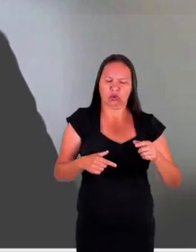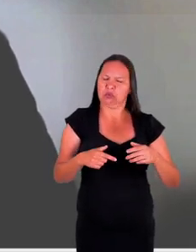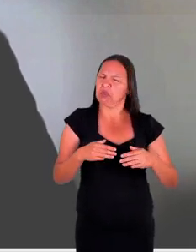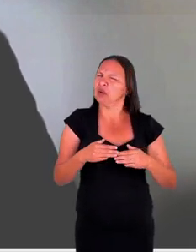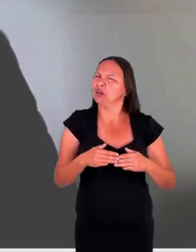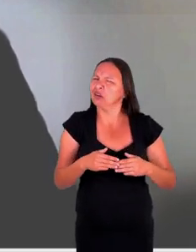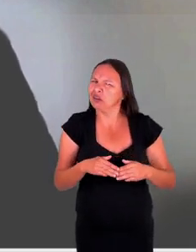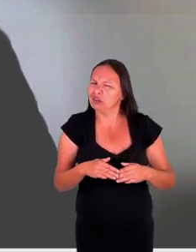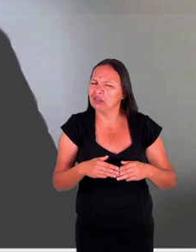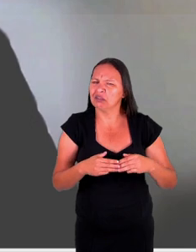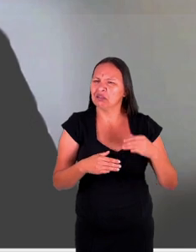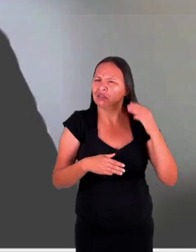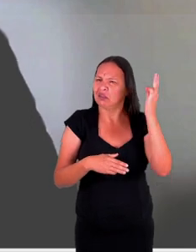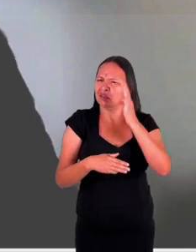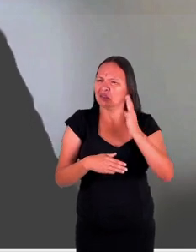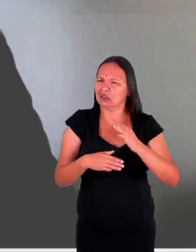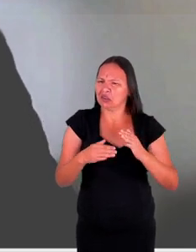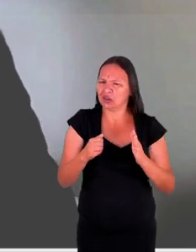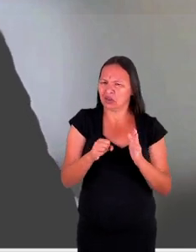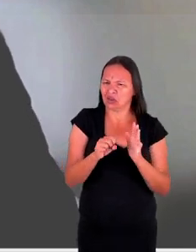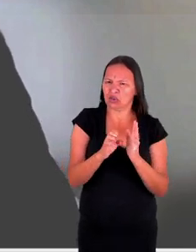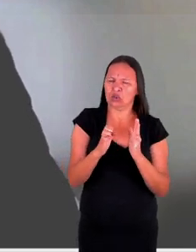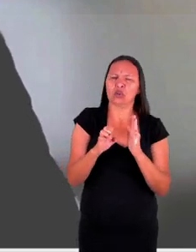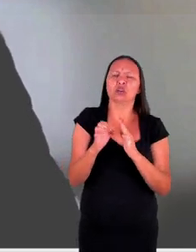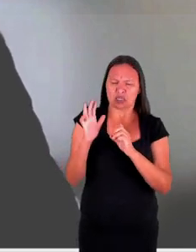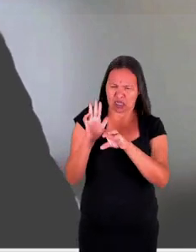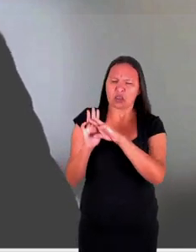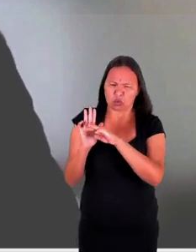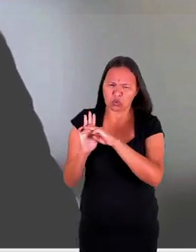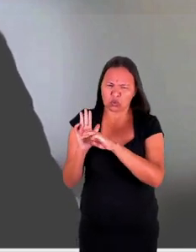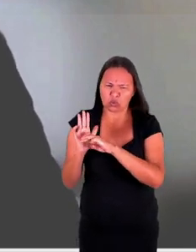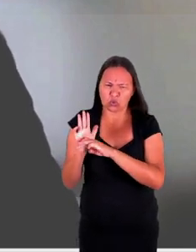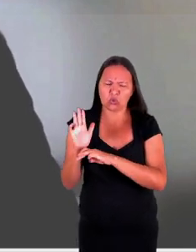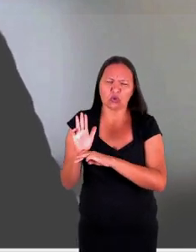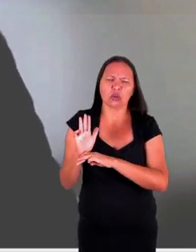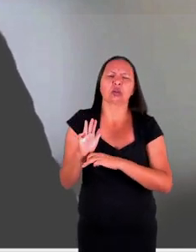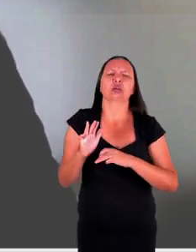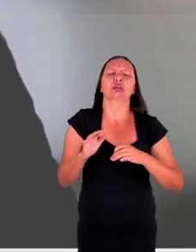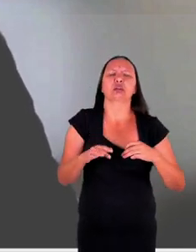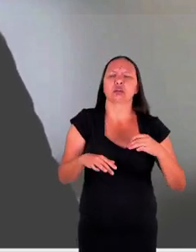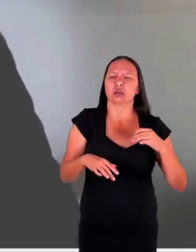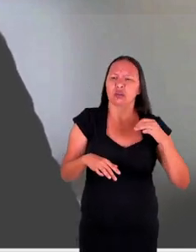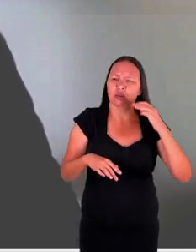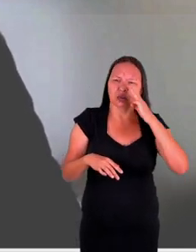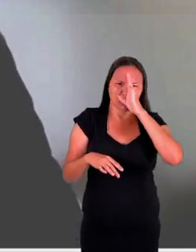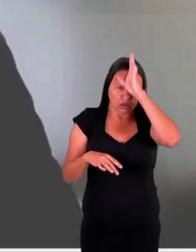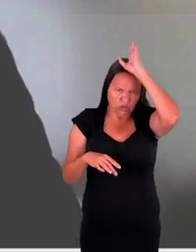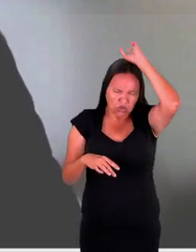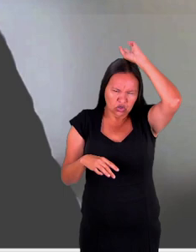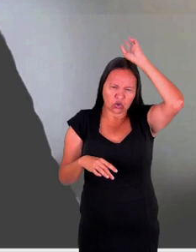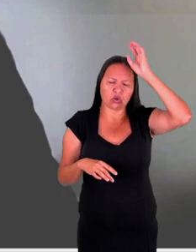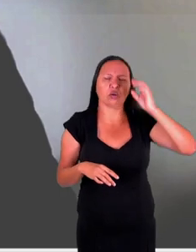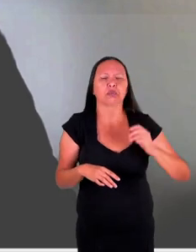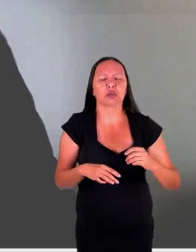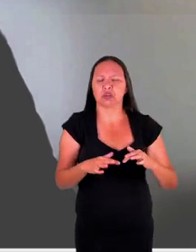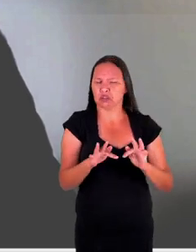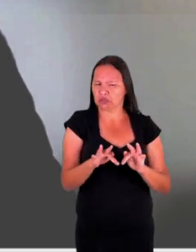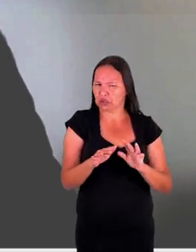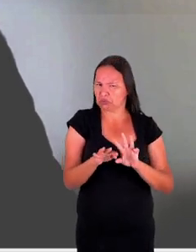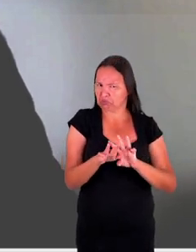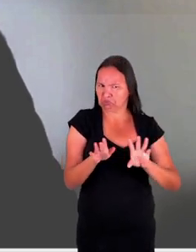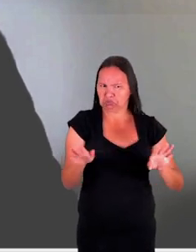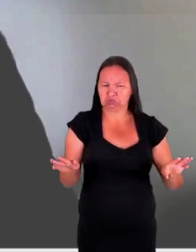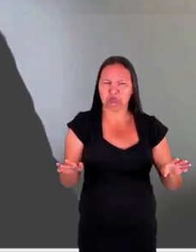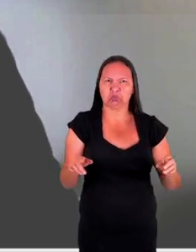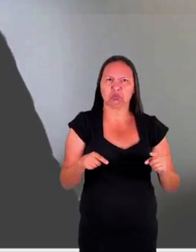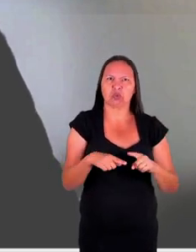Internacional em que o Brasil igualmente se encontra vinculado e formalizado o seu ingresso e, enfim, eu acho que